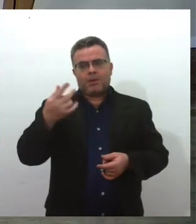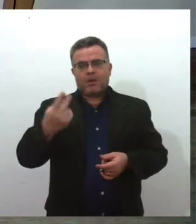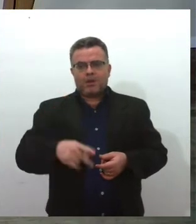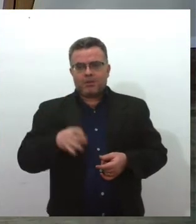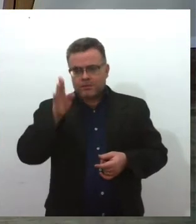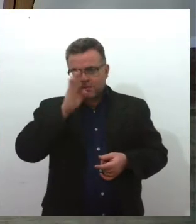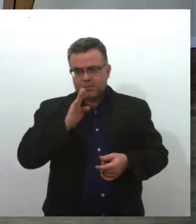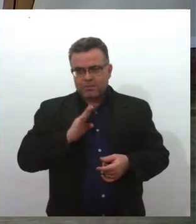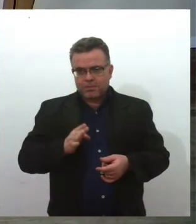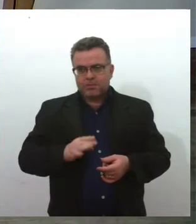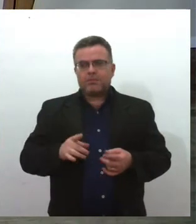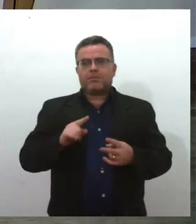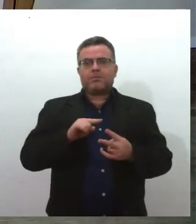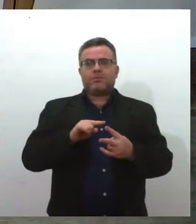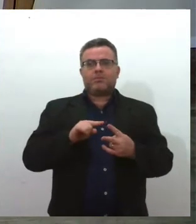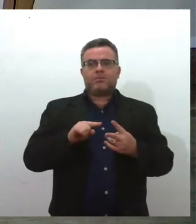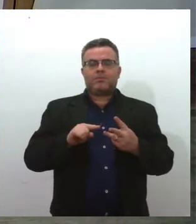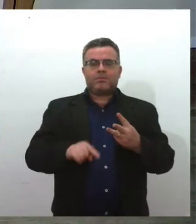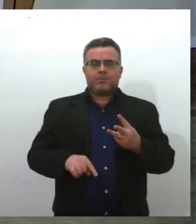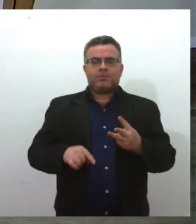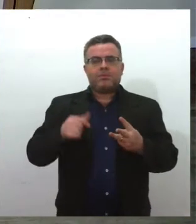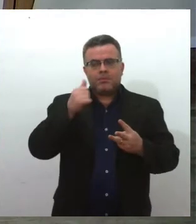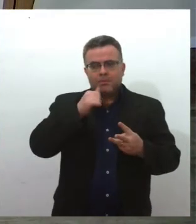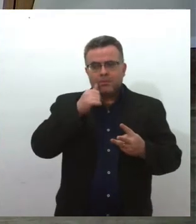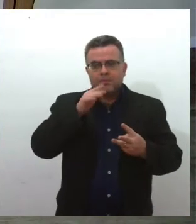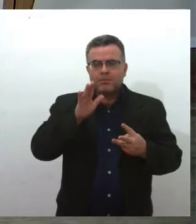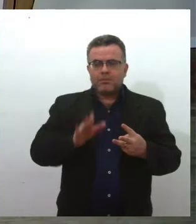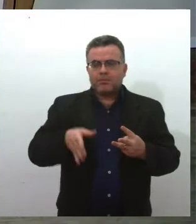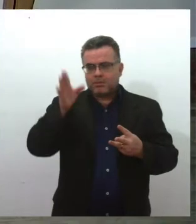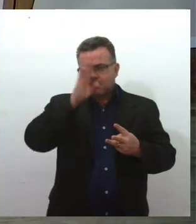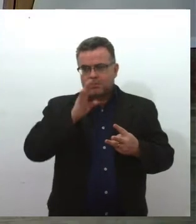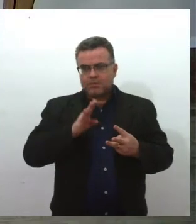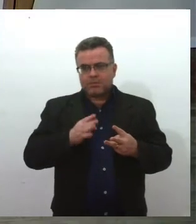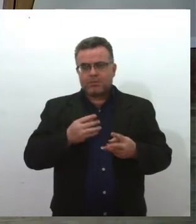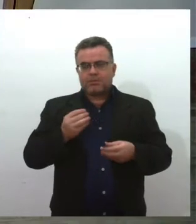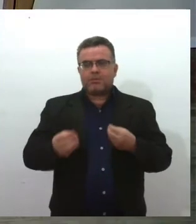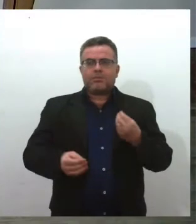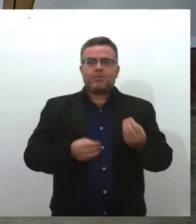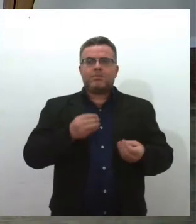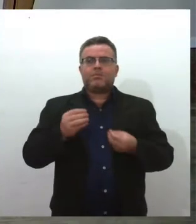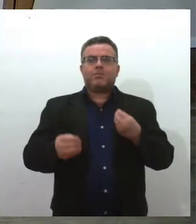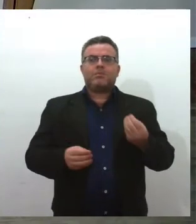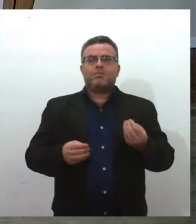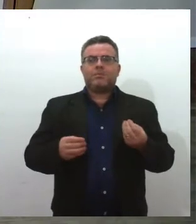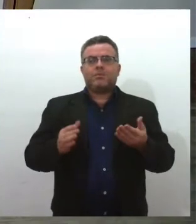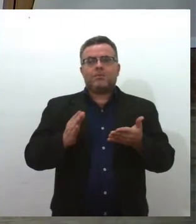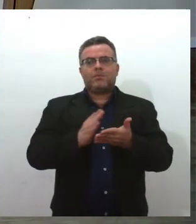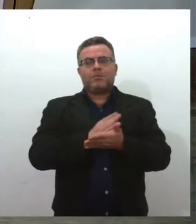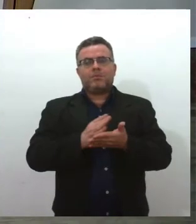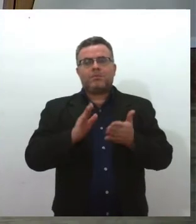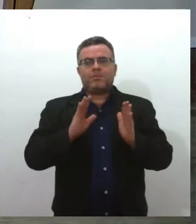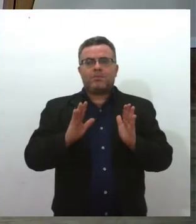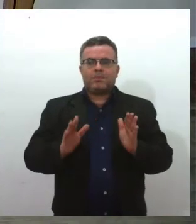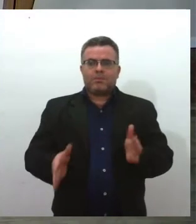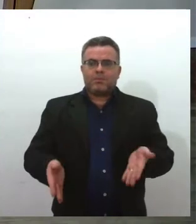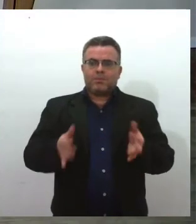entre as três mulheres parlamentares do Brasil também, esses são alguns dos pioneirismos dela?